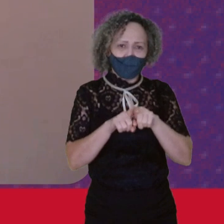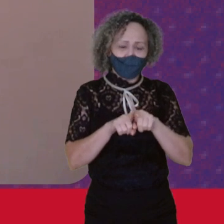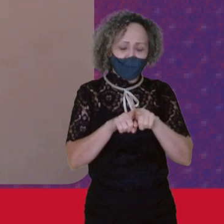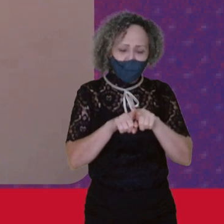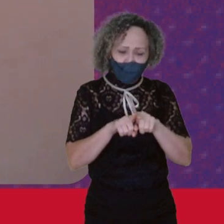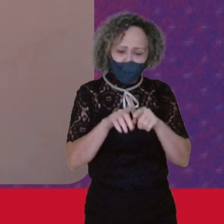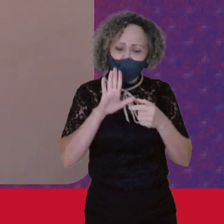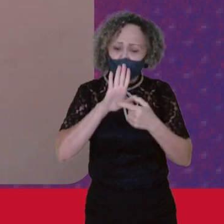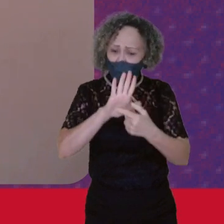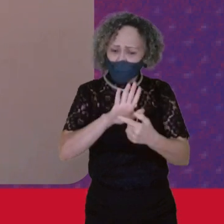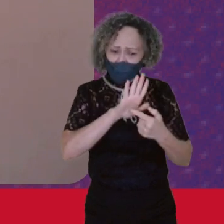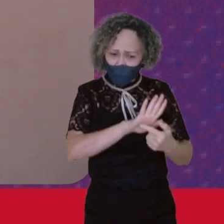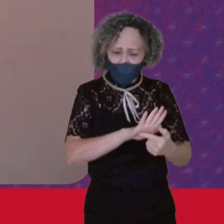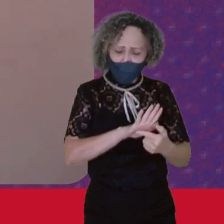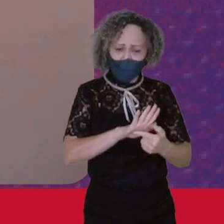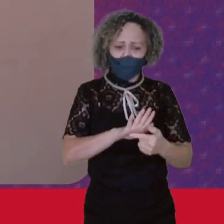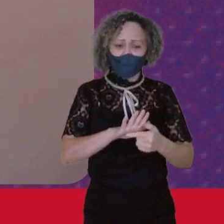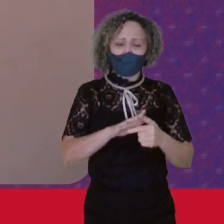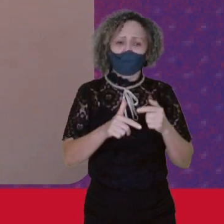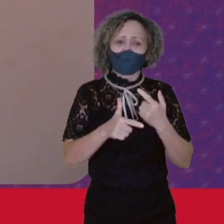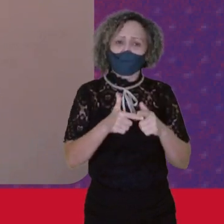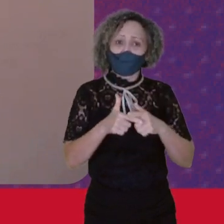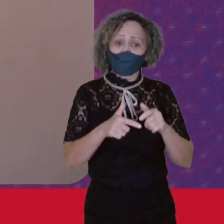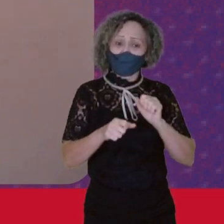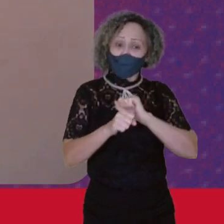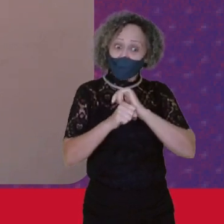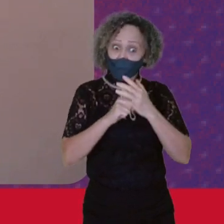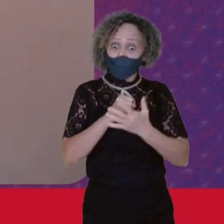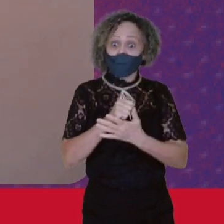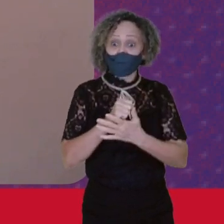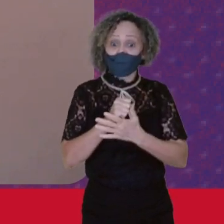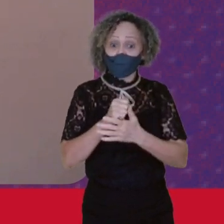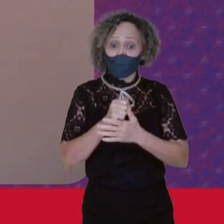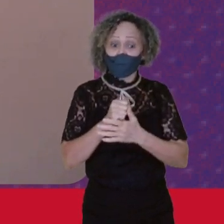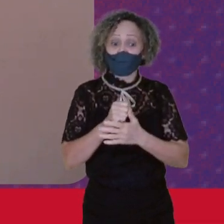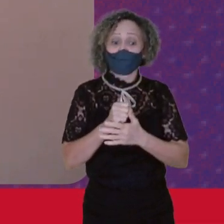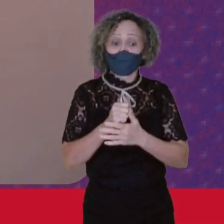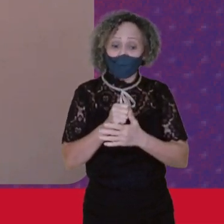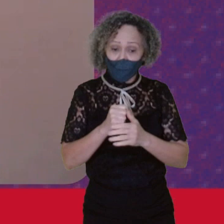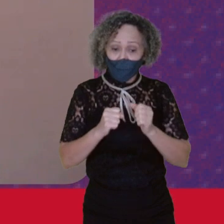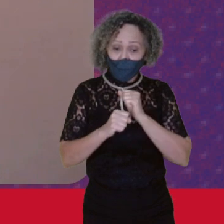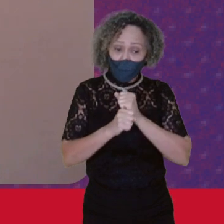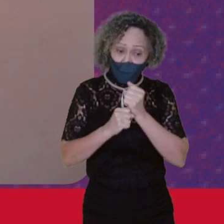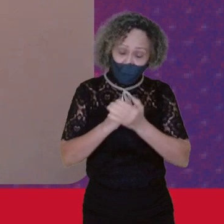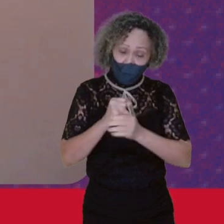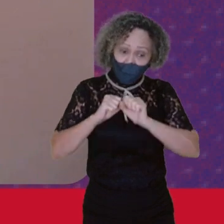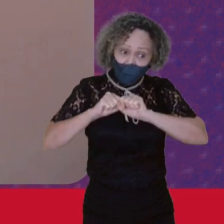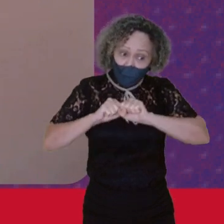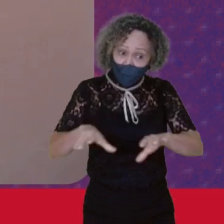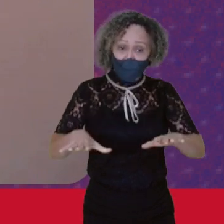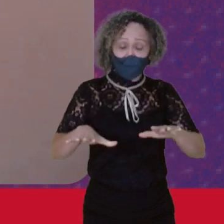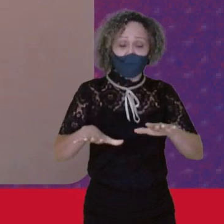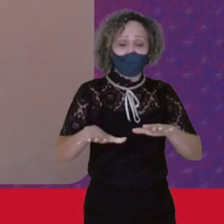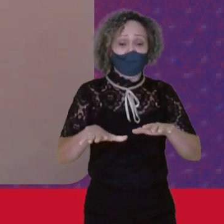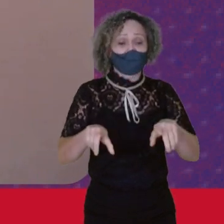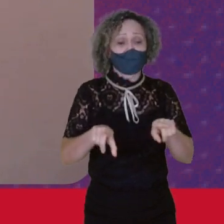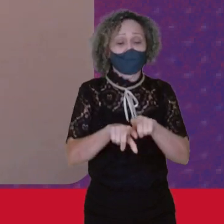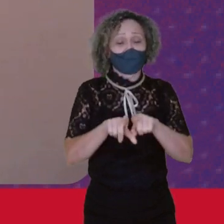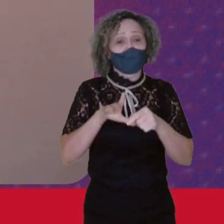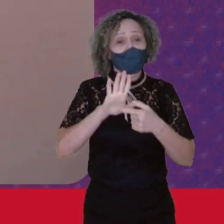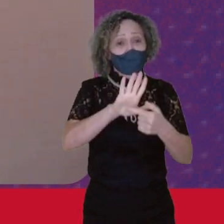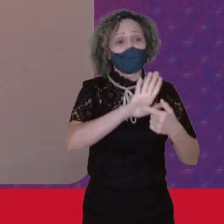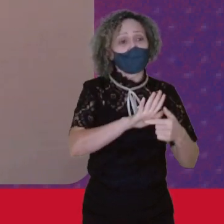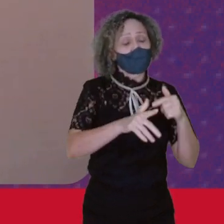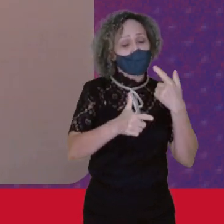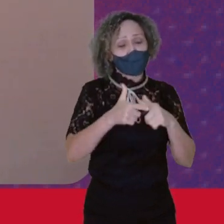históricos E que a pandemia Conseguiu colocar na agenda Todo mundo sabe Está expresso As pesquisas De